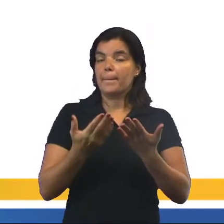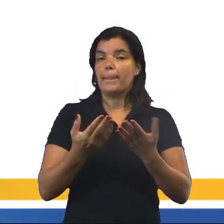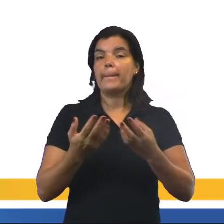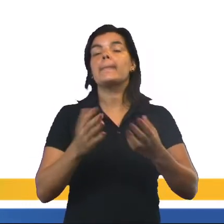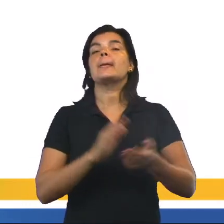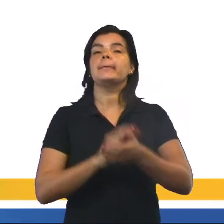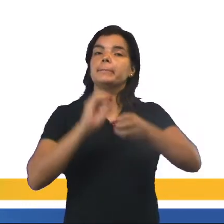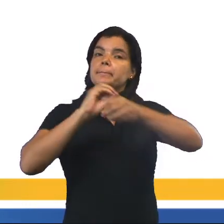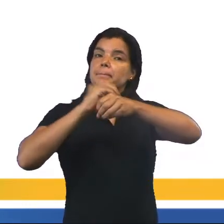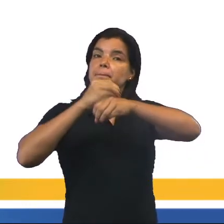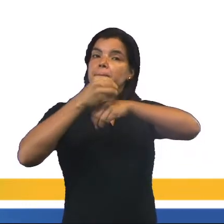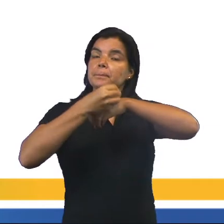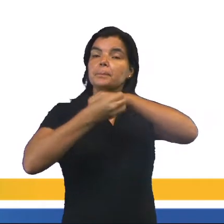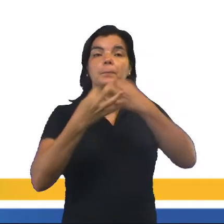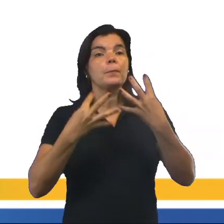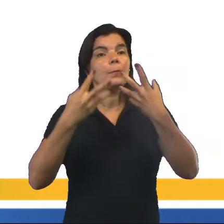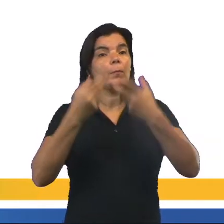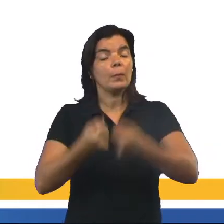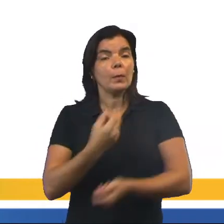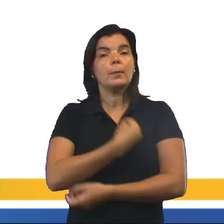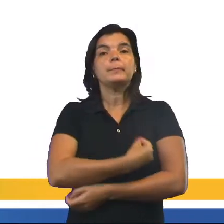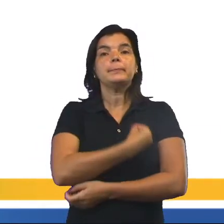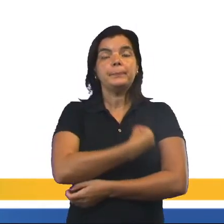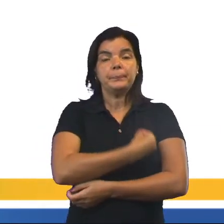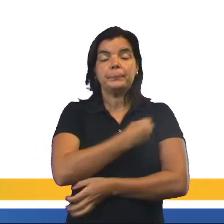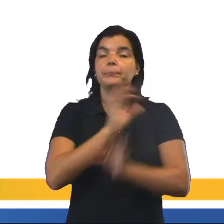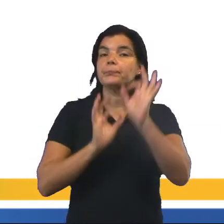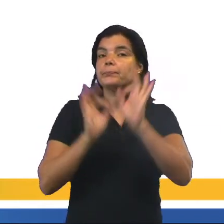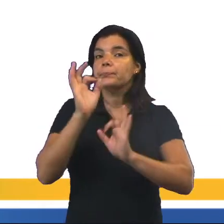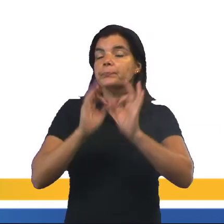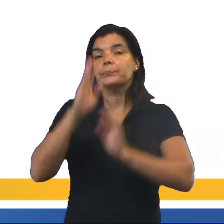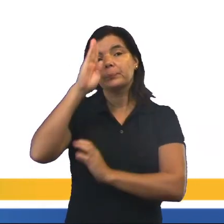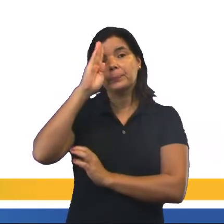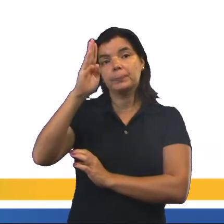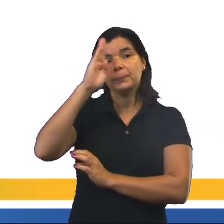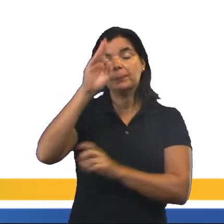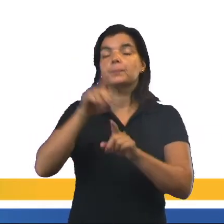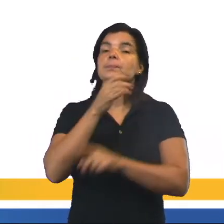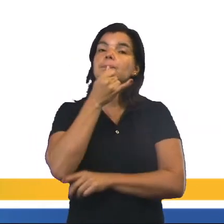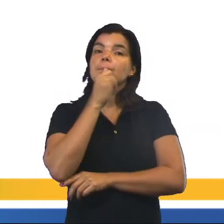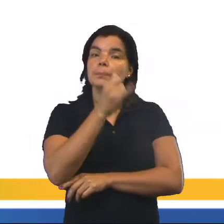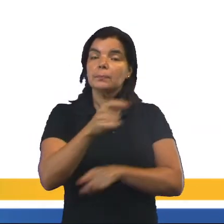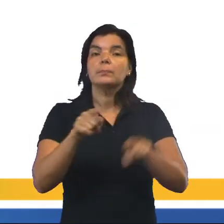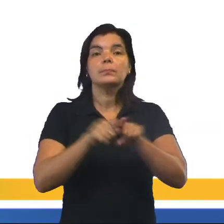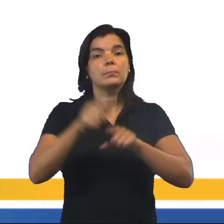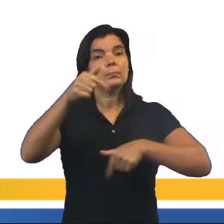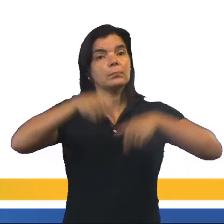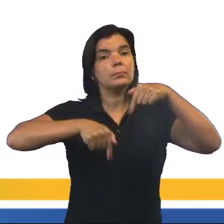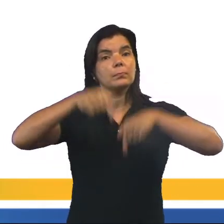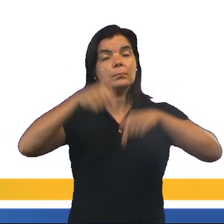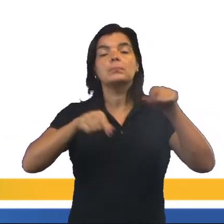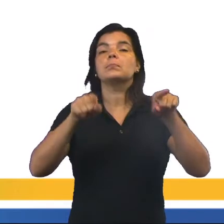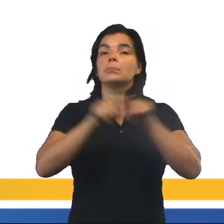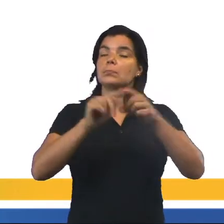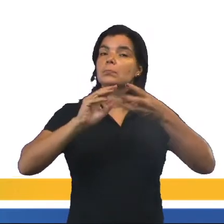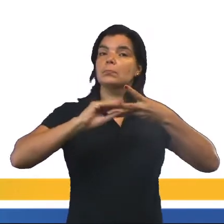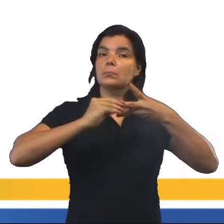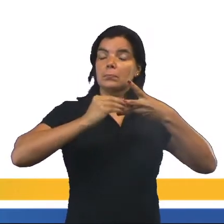certo? Essa molécula, ela é encontrada em todos os seres vivos e constitui a principal fonte de energia química para